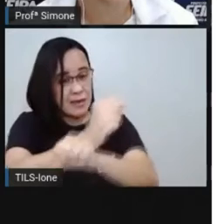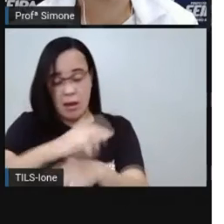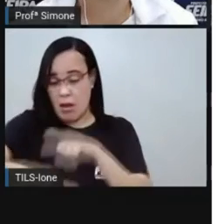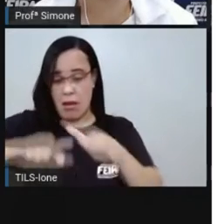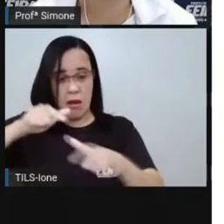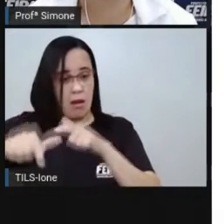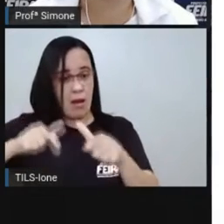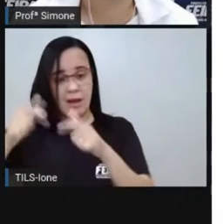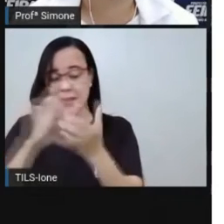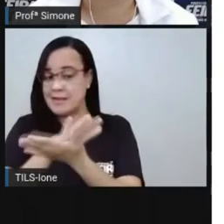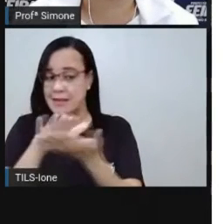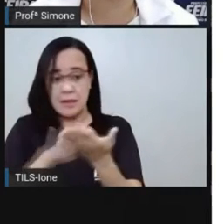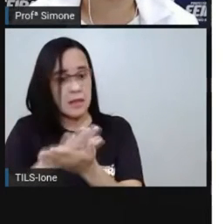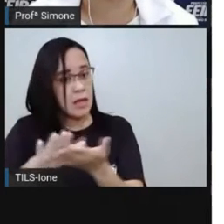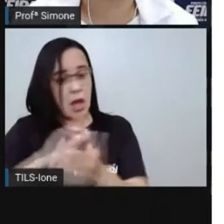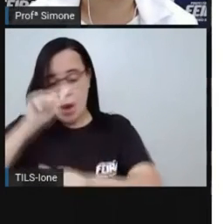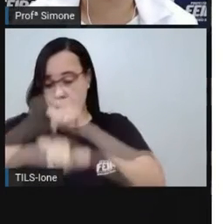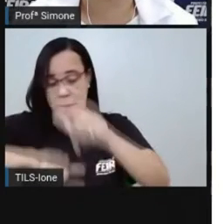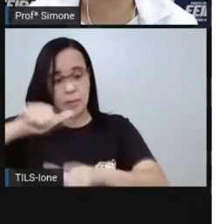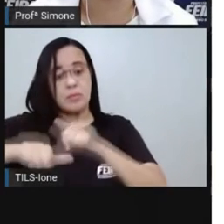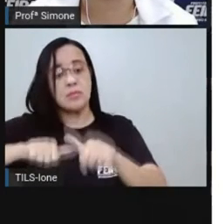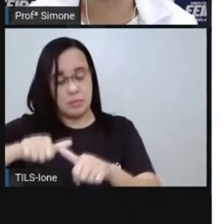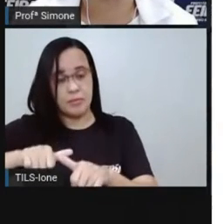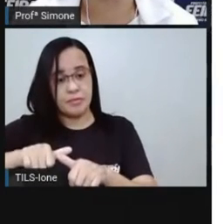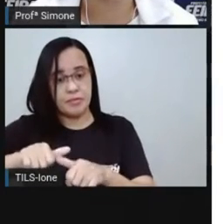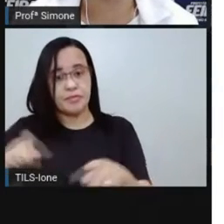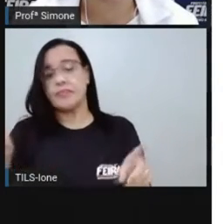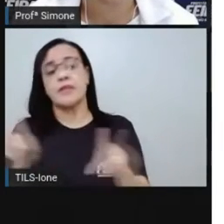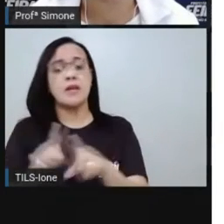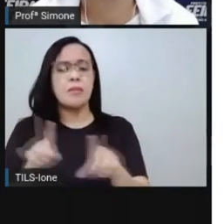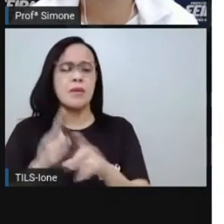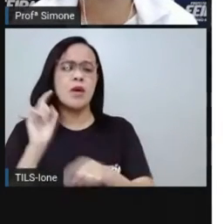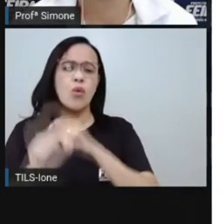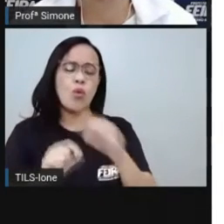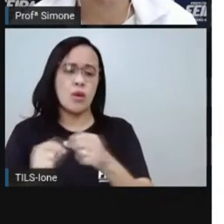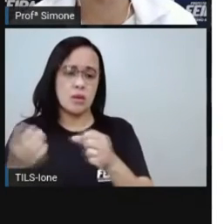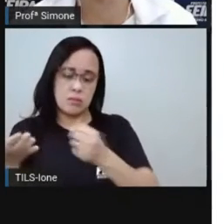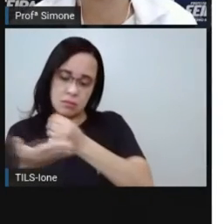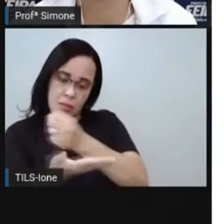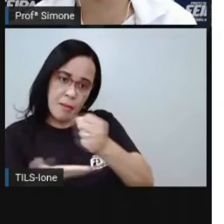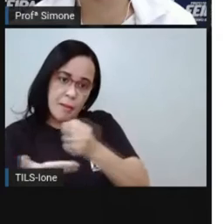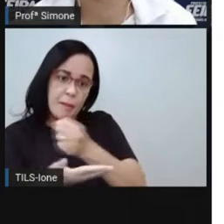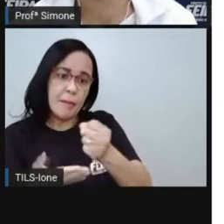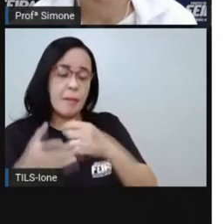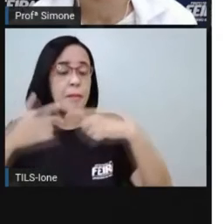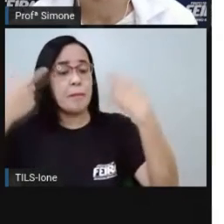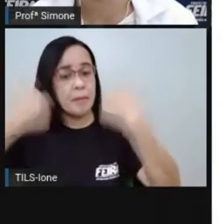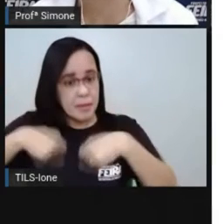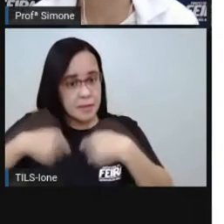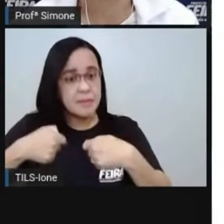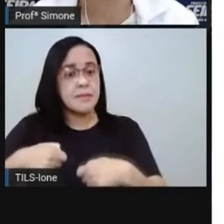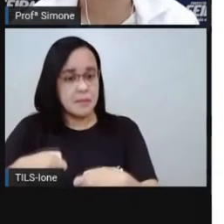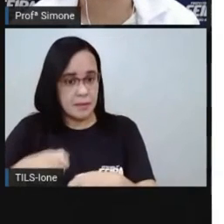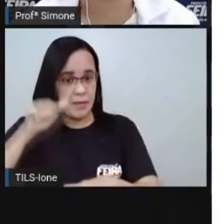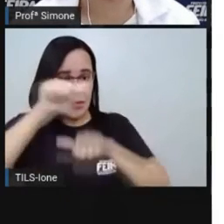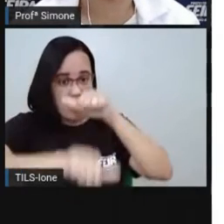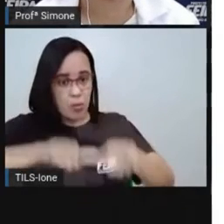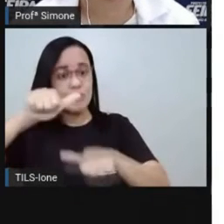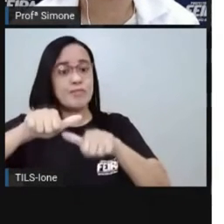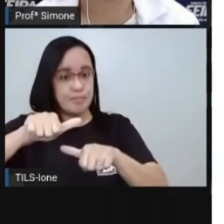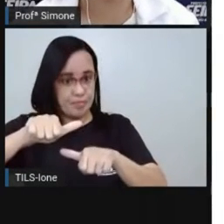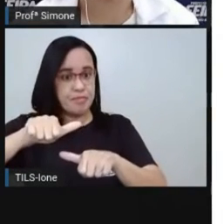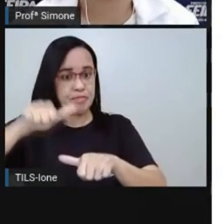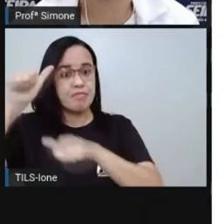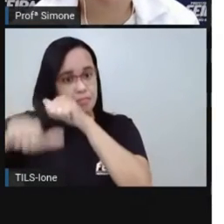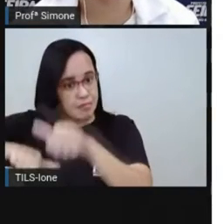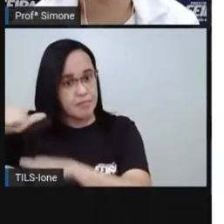por conta das questões políticas que a gente estava falando anteriormente. Algumas reformas